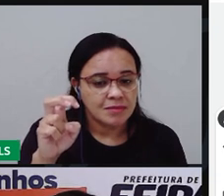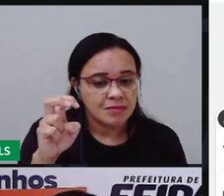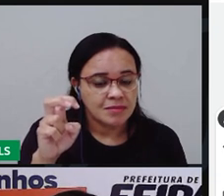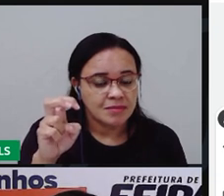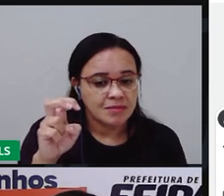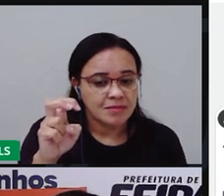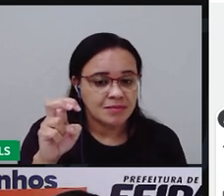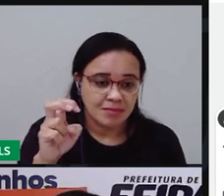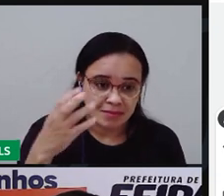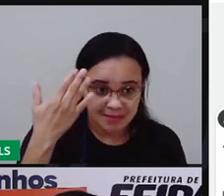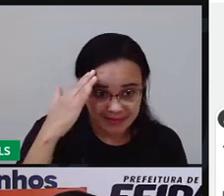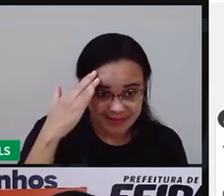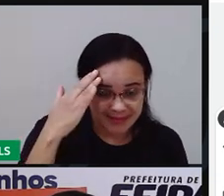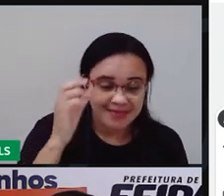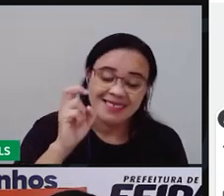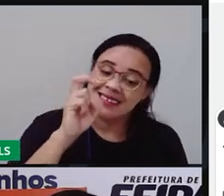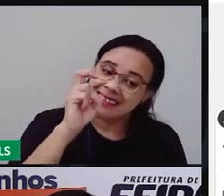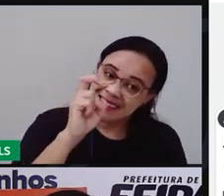Cinco cajus.